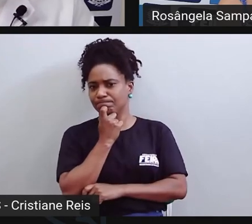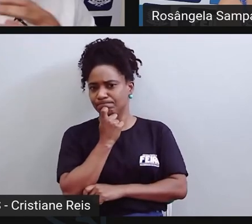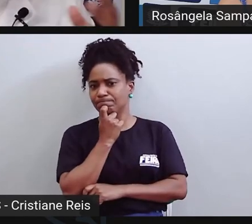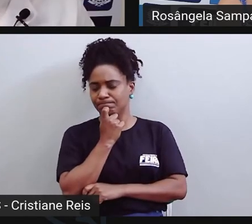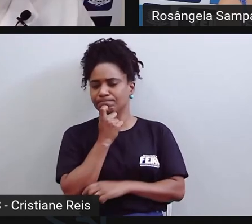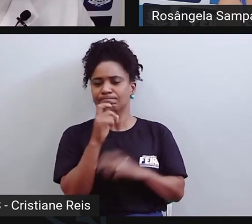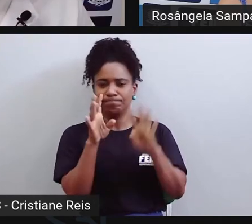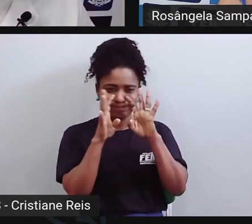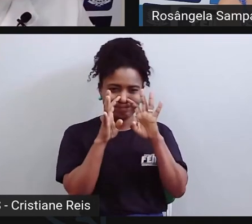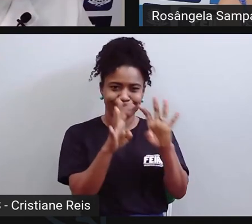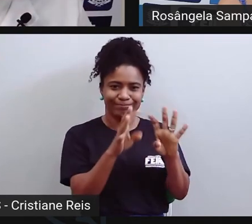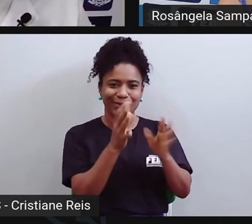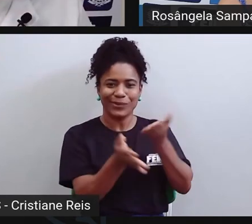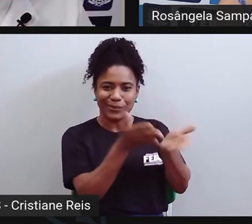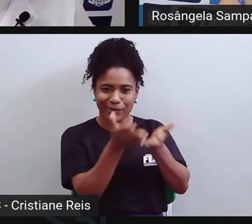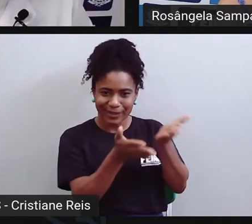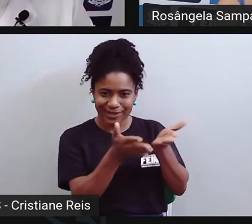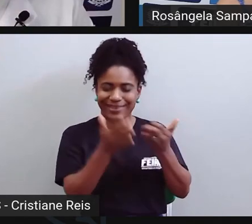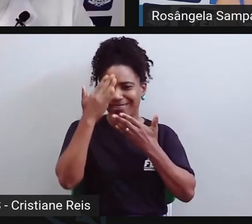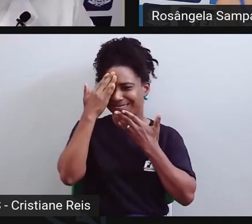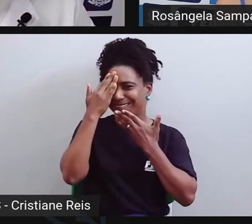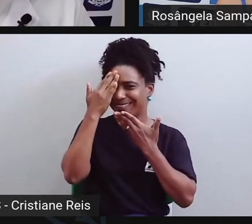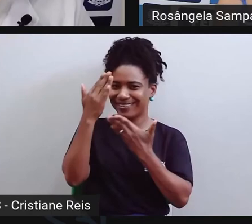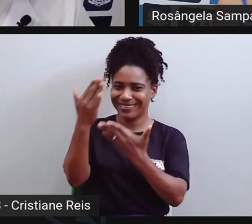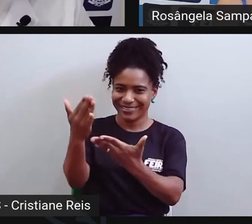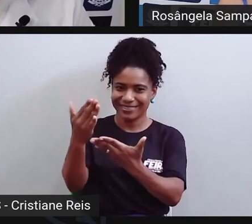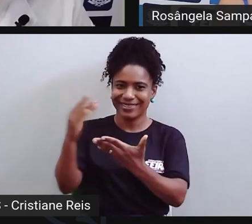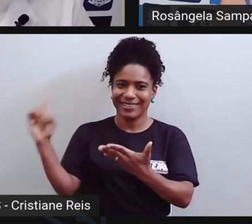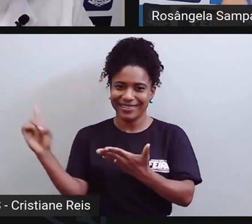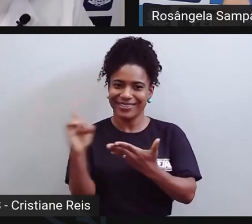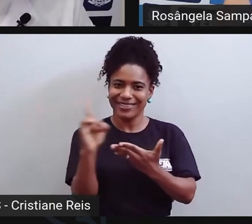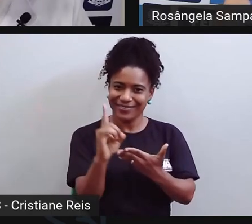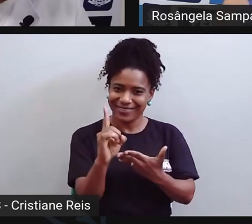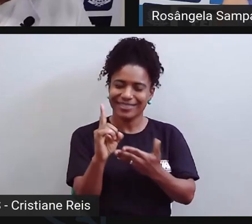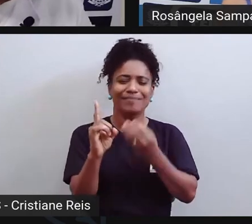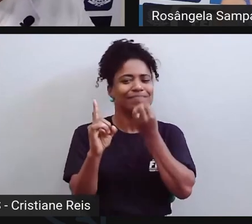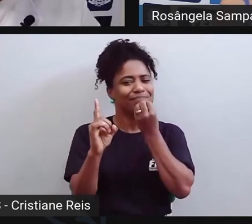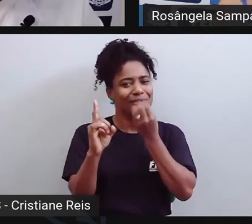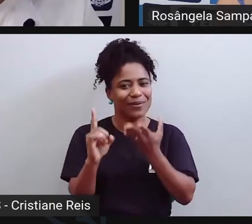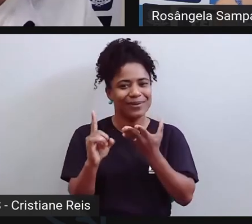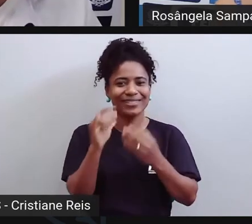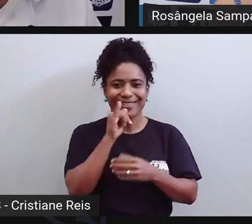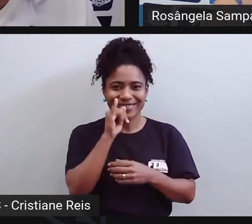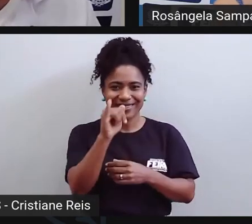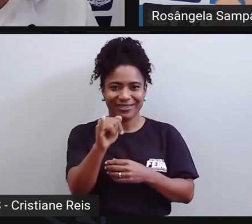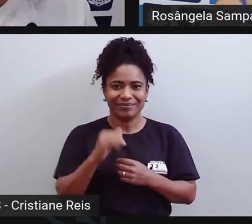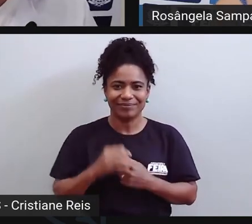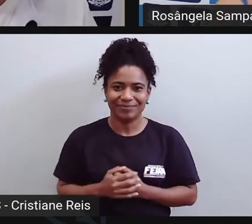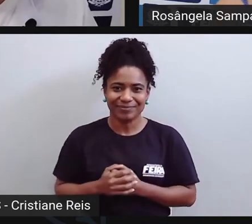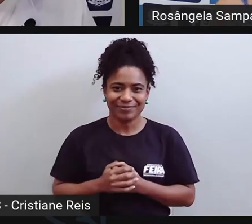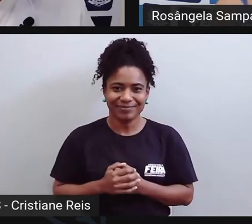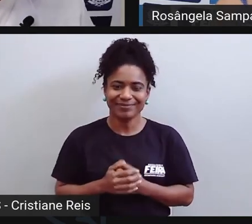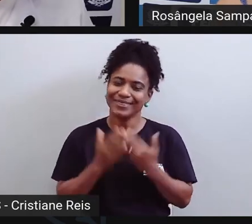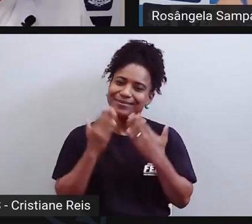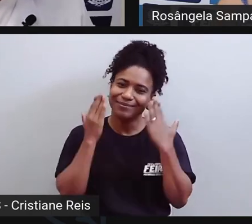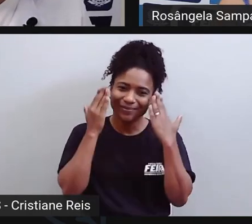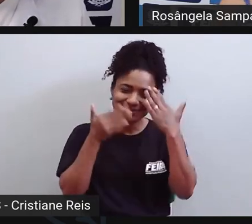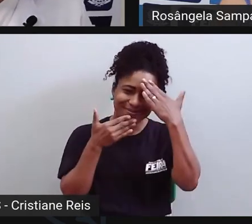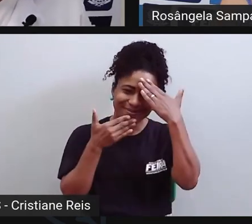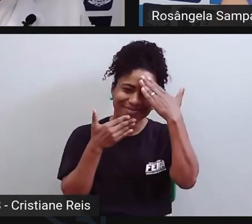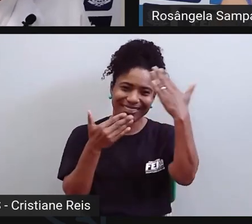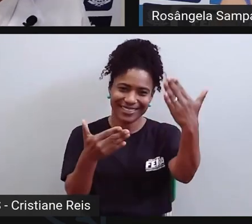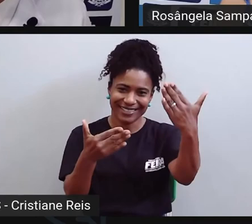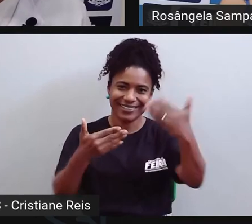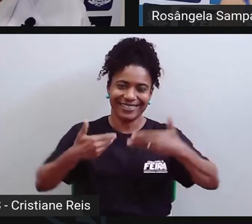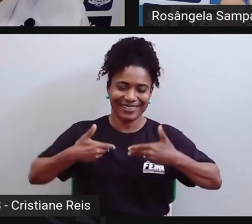então te agradeço demais por ter topado, se quiser dar algum recadinho para pessoal aí. Bom, Felipe, obrigado também, né,